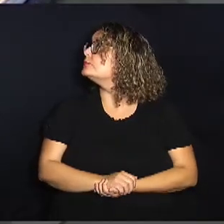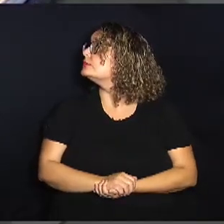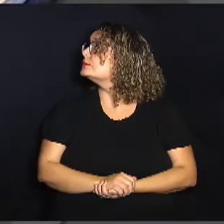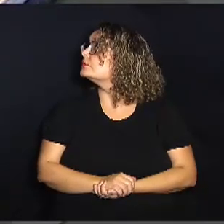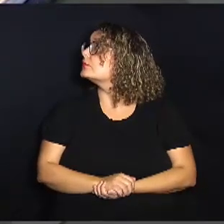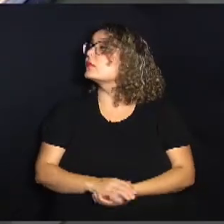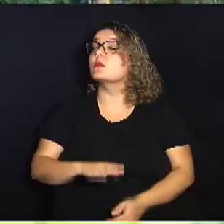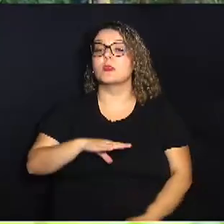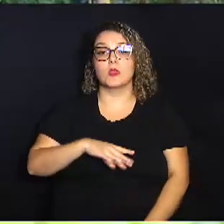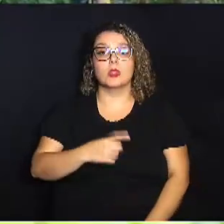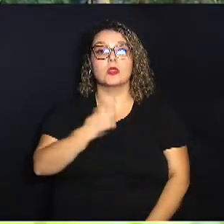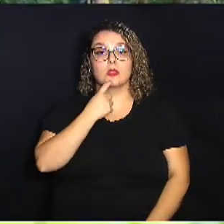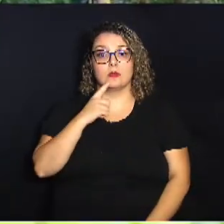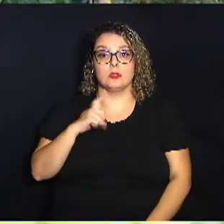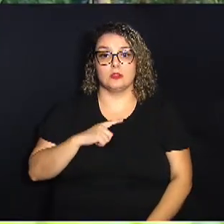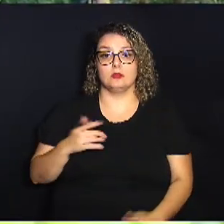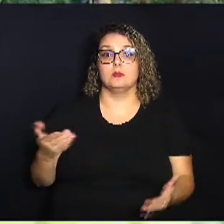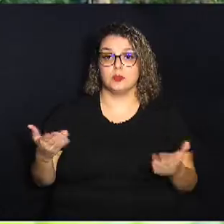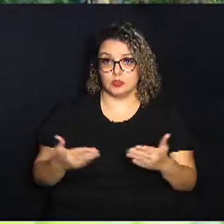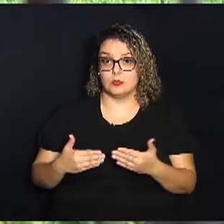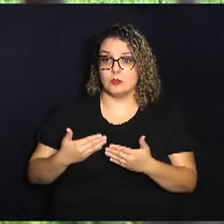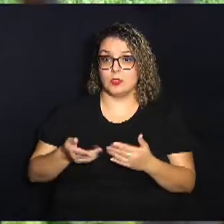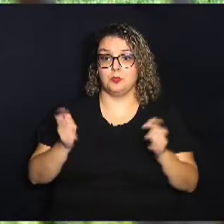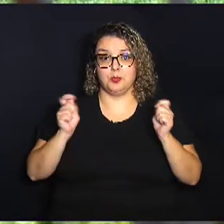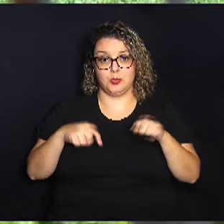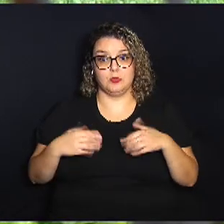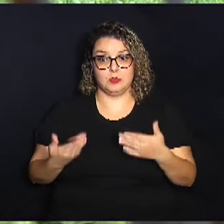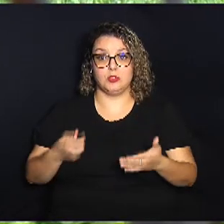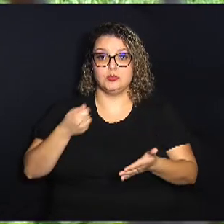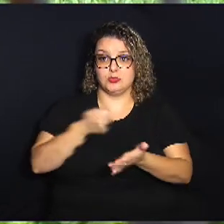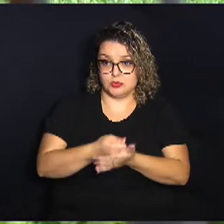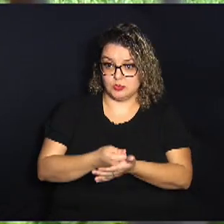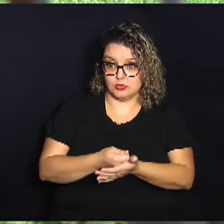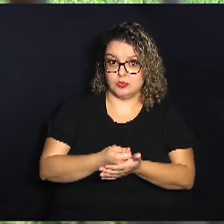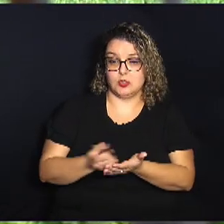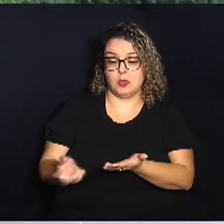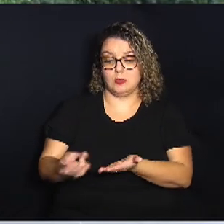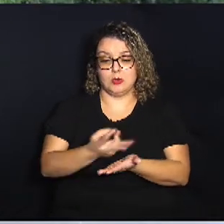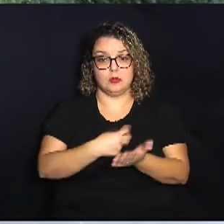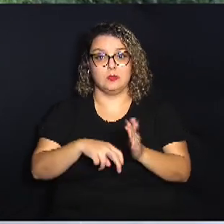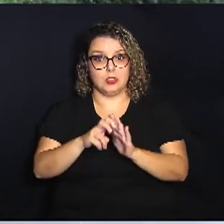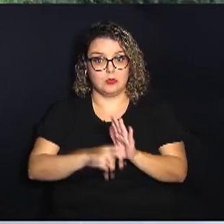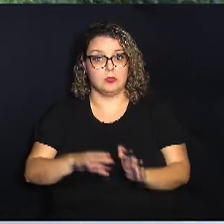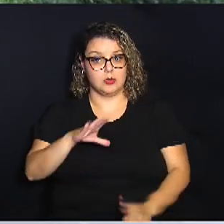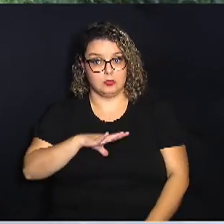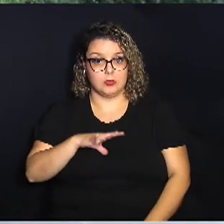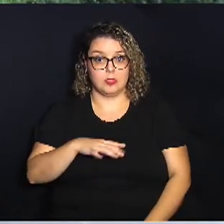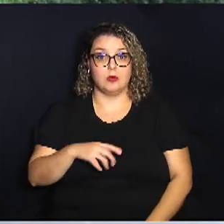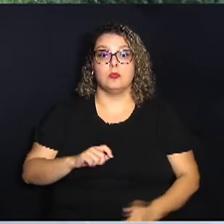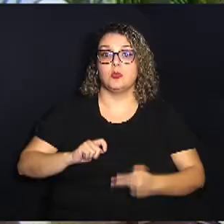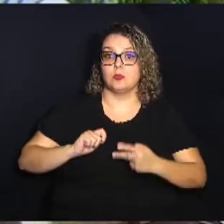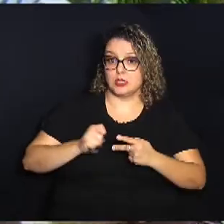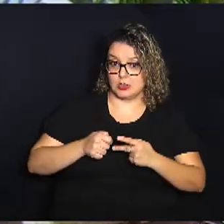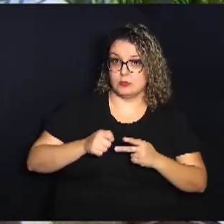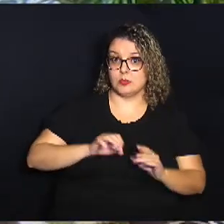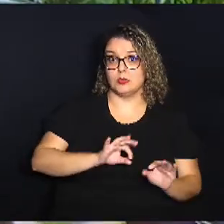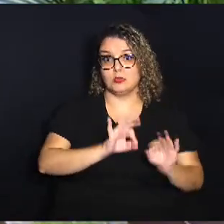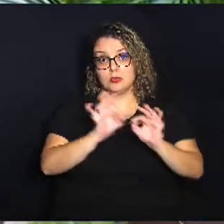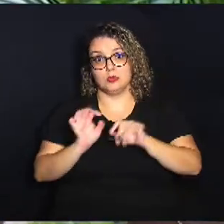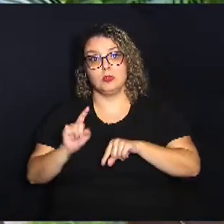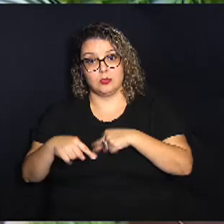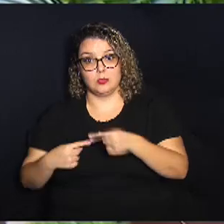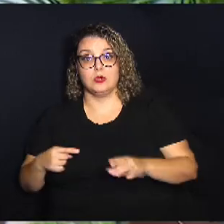Campinas terá, a partir de agora, a possibilidade do pagamento dos tributos municipais via PICS, acompanhando outros